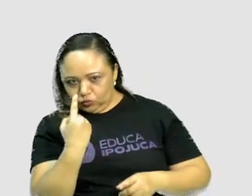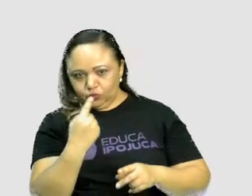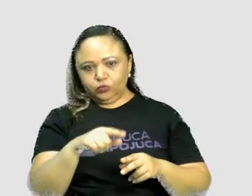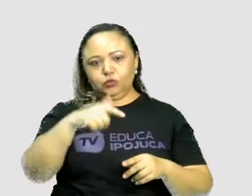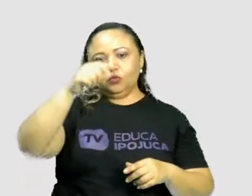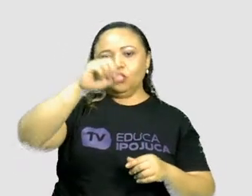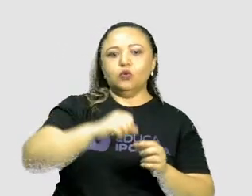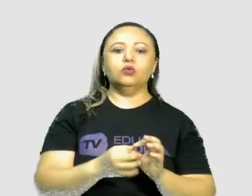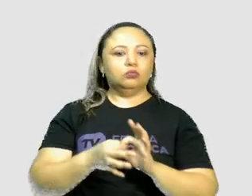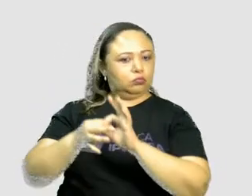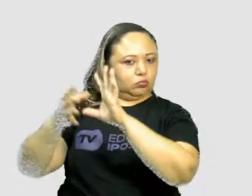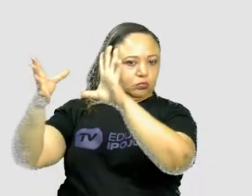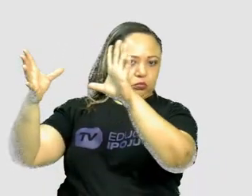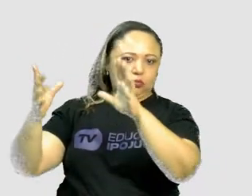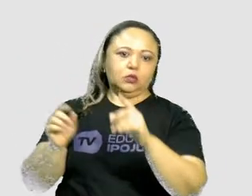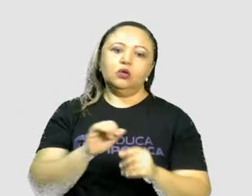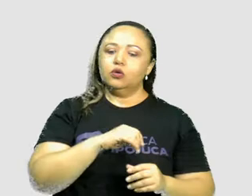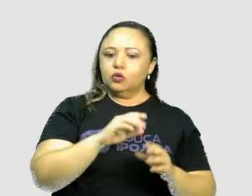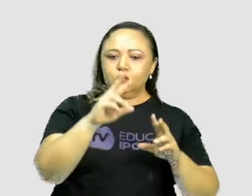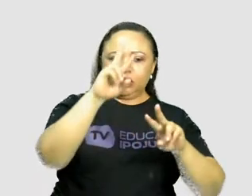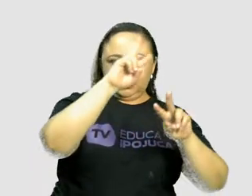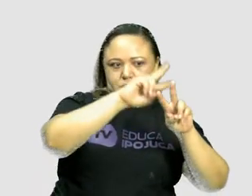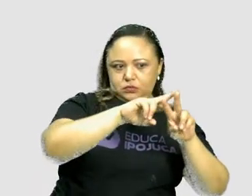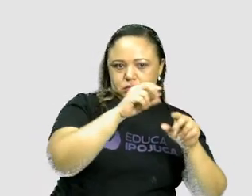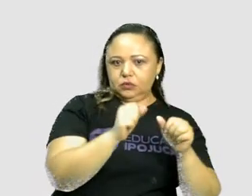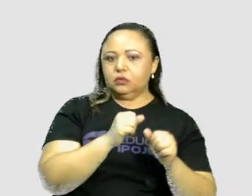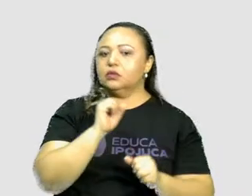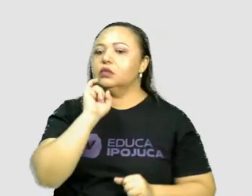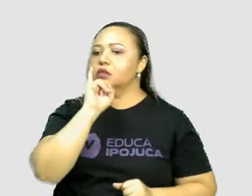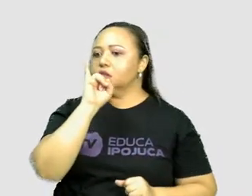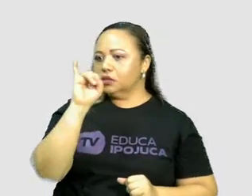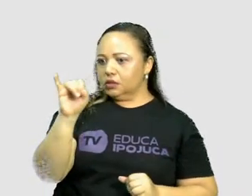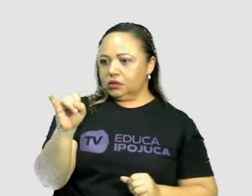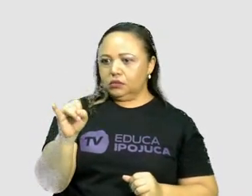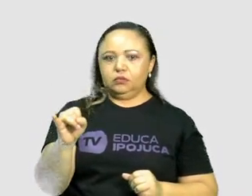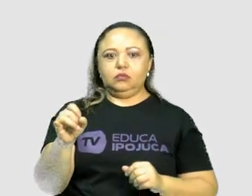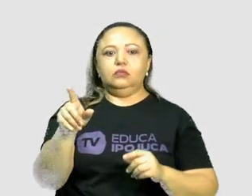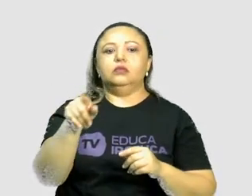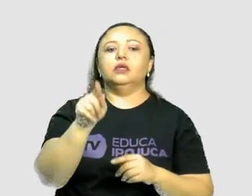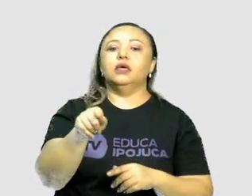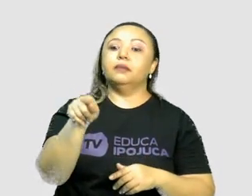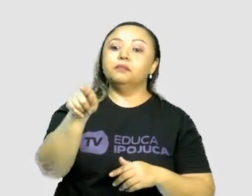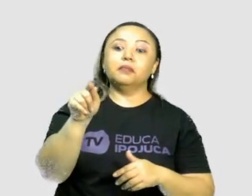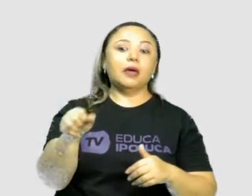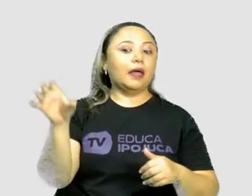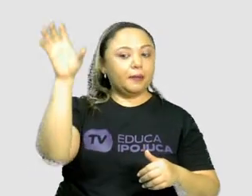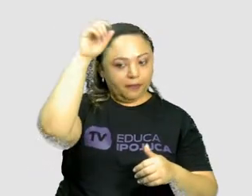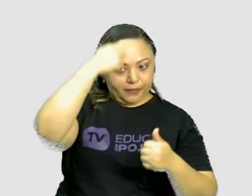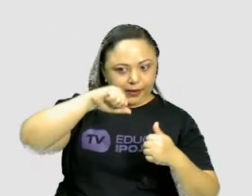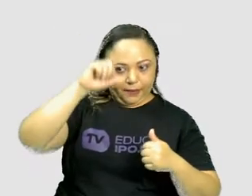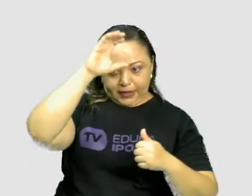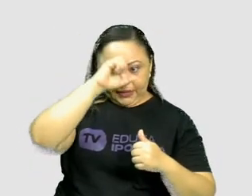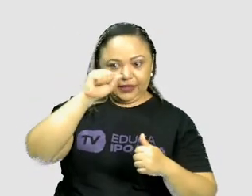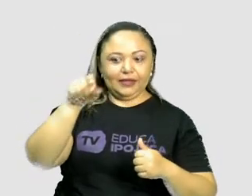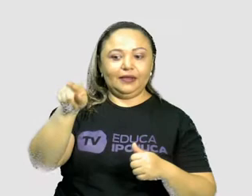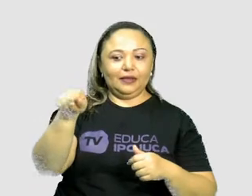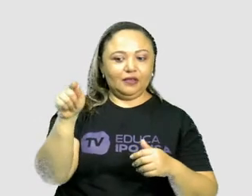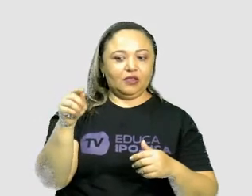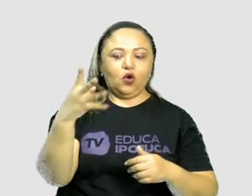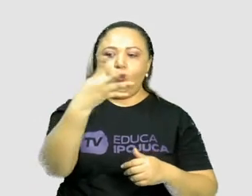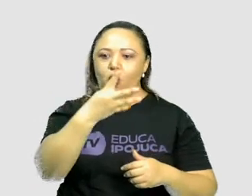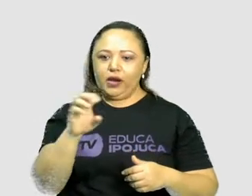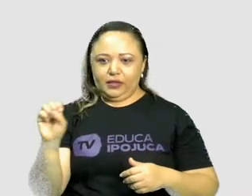pássaro que está na gaiola diz o seguinte, A quarentena está sendo boa para eles aprenderem como é triste viver